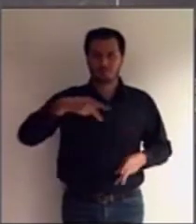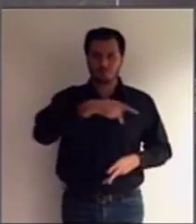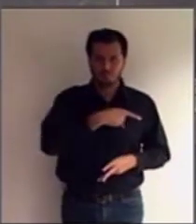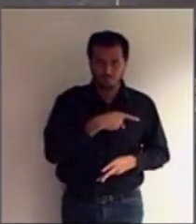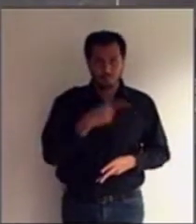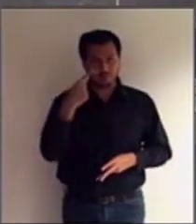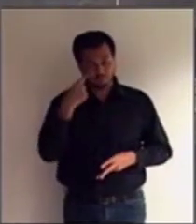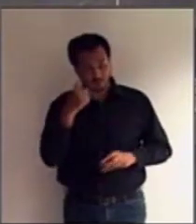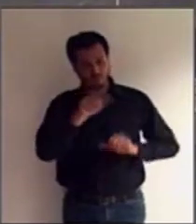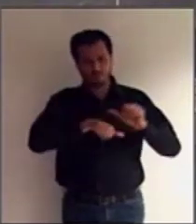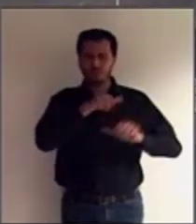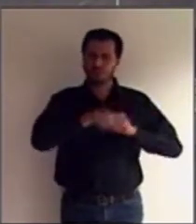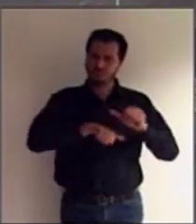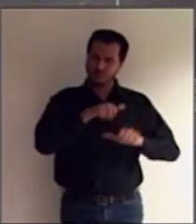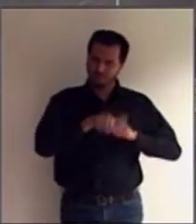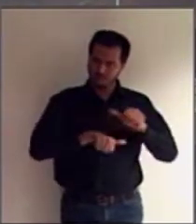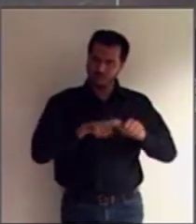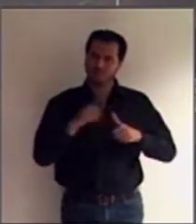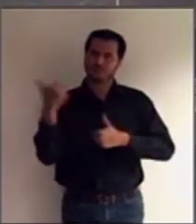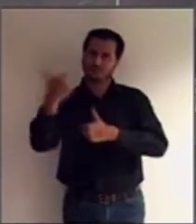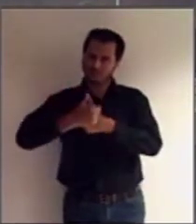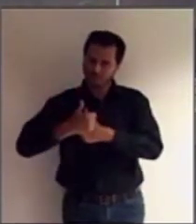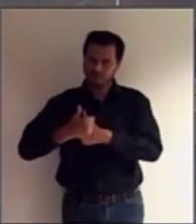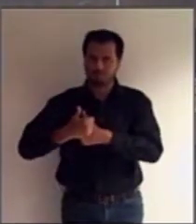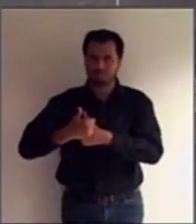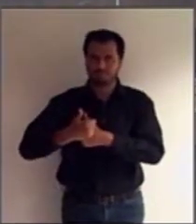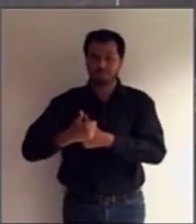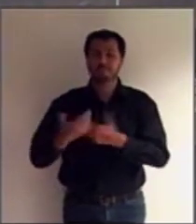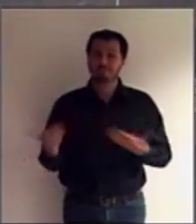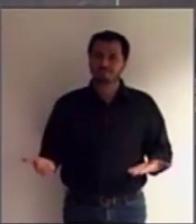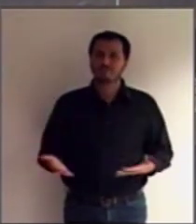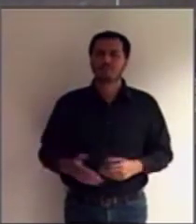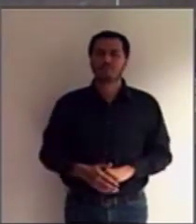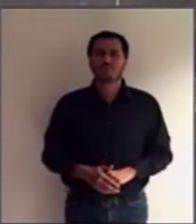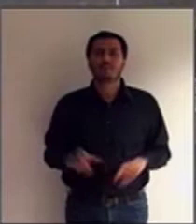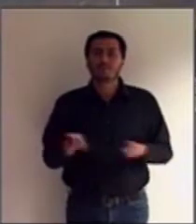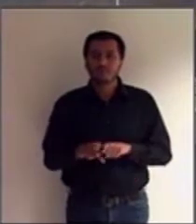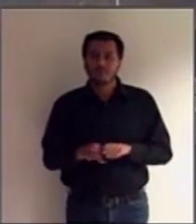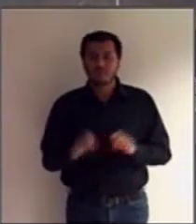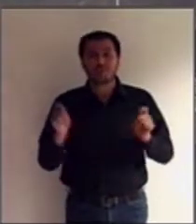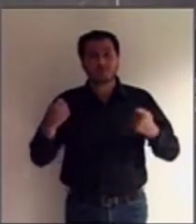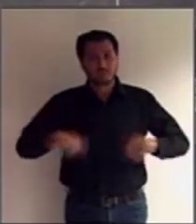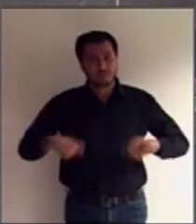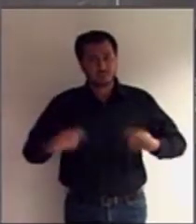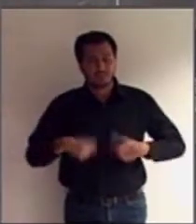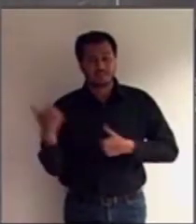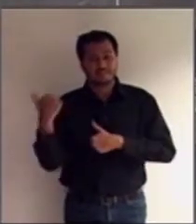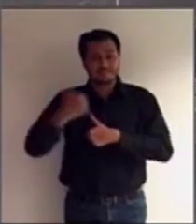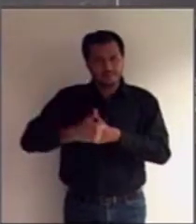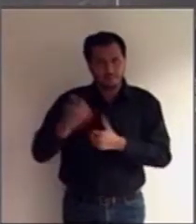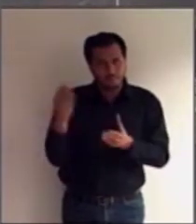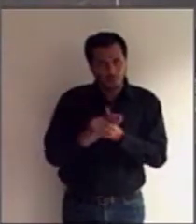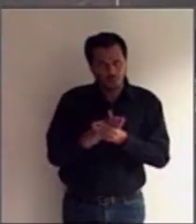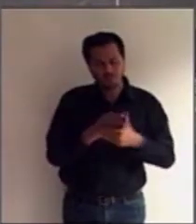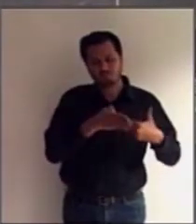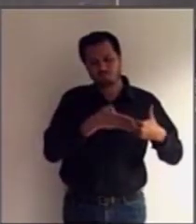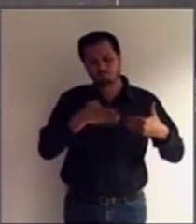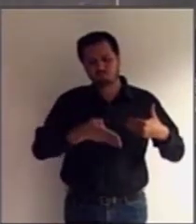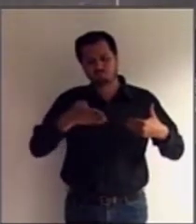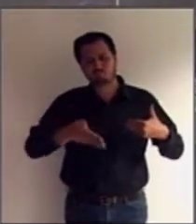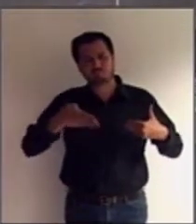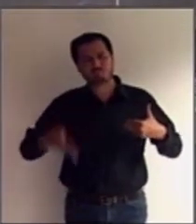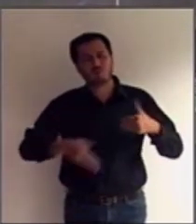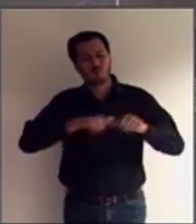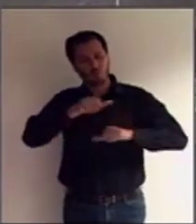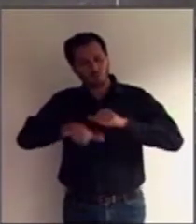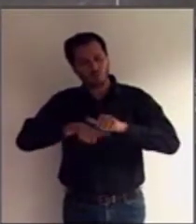termos da interdição. Também deverá ser feita a revisão periódica da interdição de maneira a aferir se